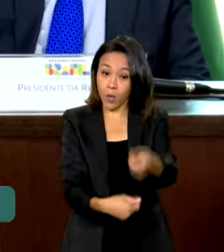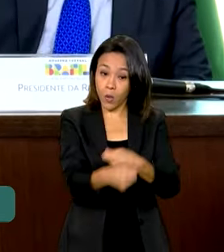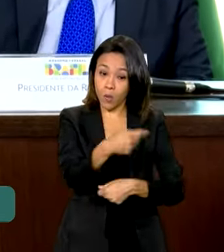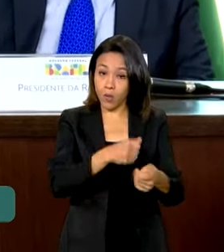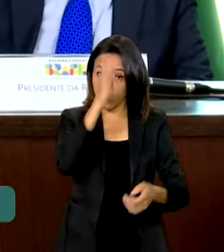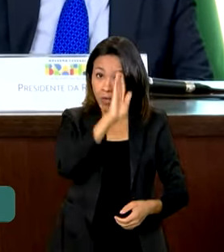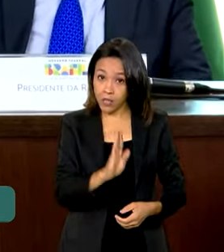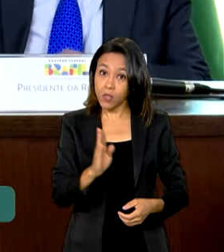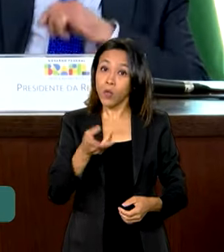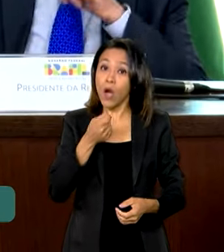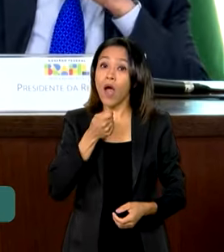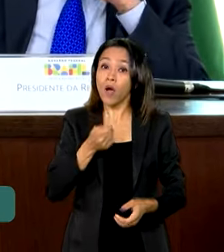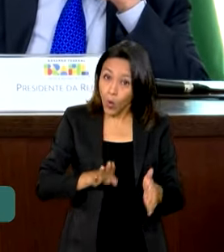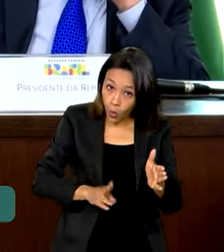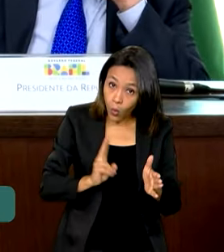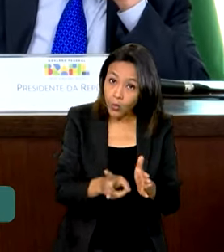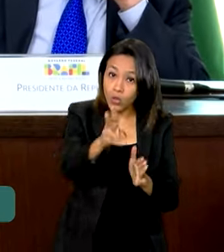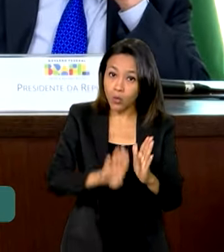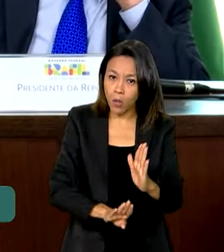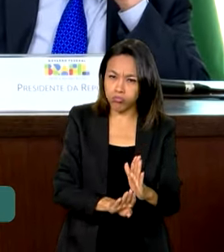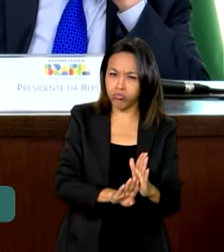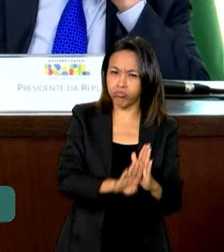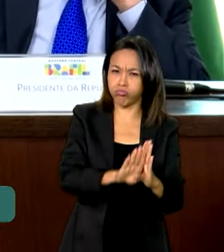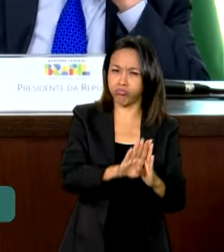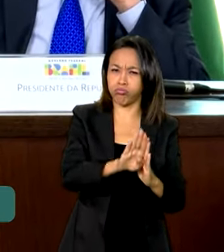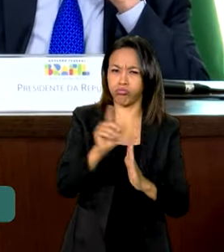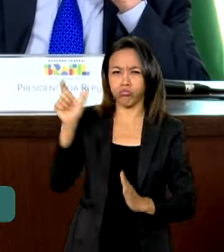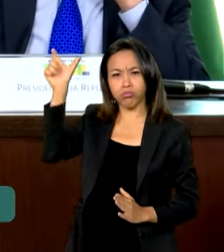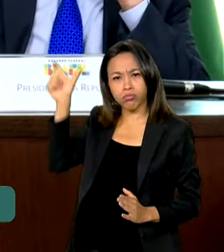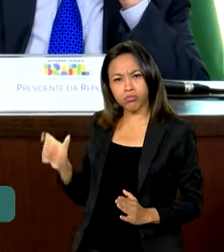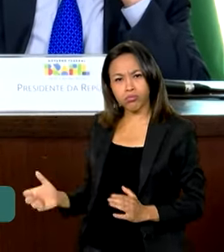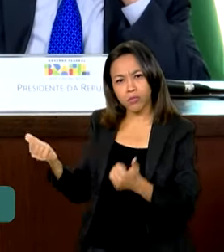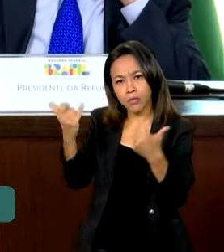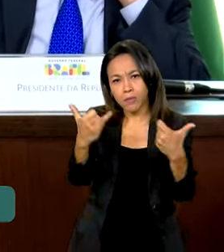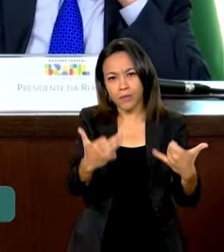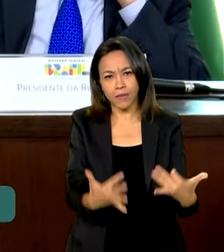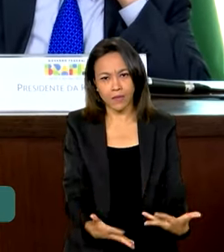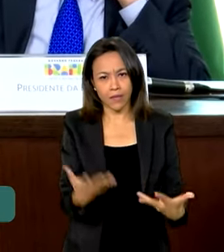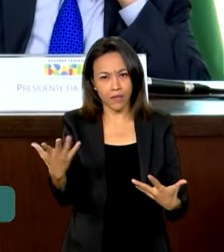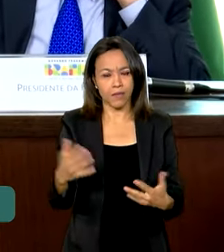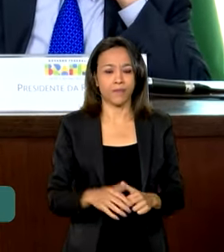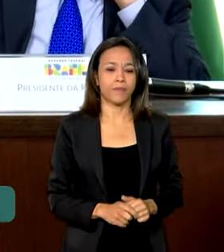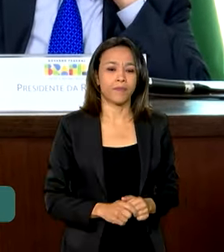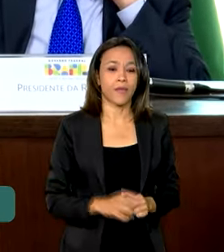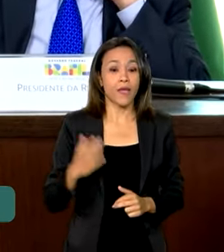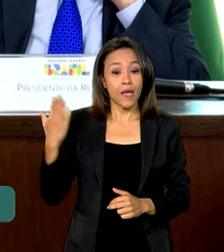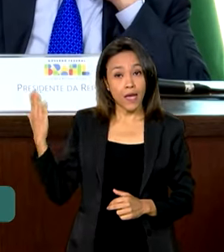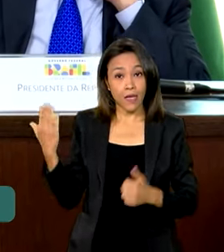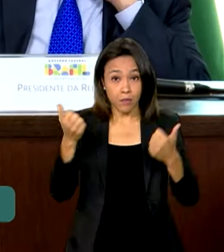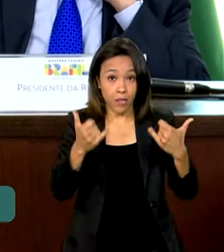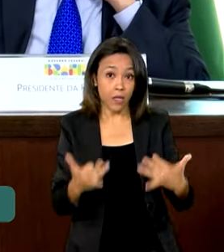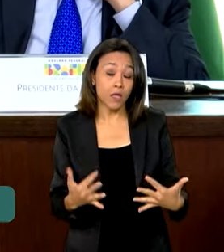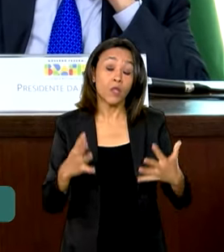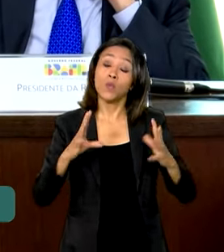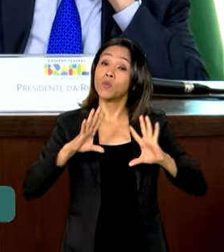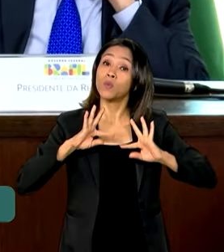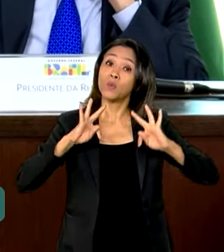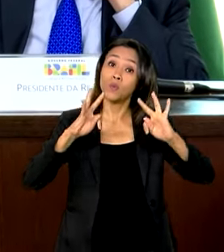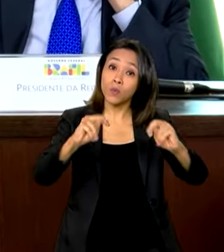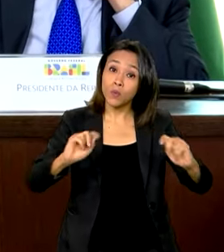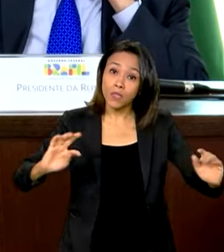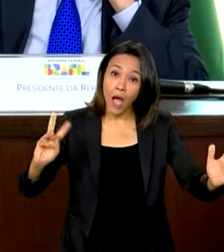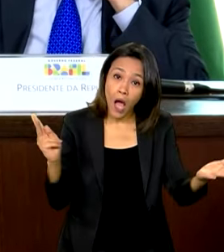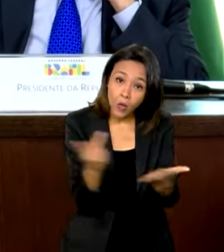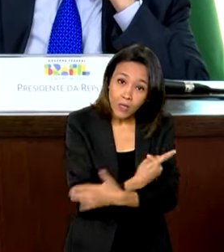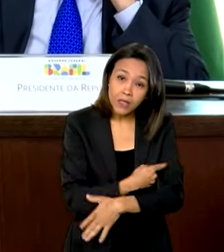crescendo por conta do espírito empreendedor do setor produtivo. Tudo indica que mesmo com a calamidade do Rio Grande do